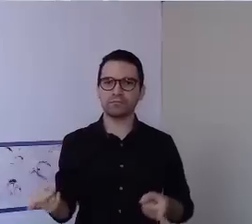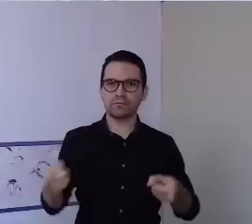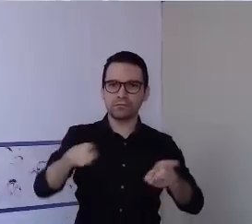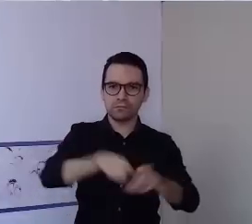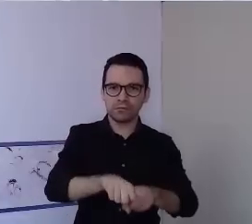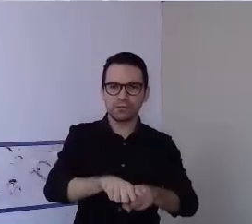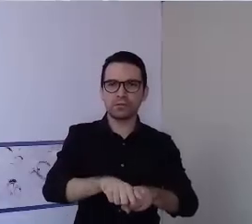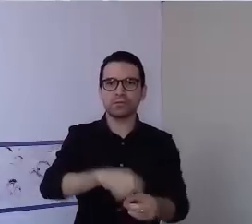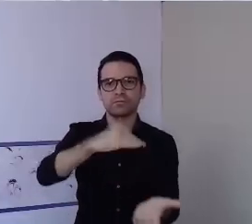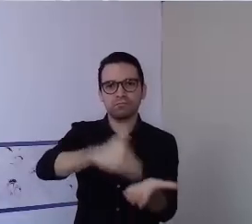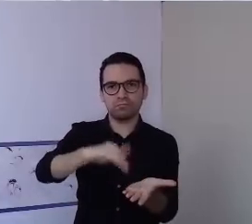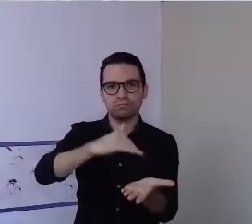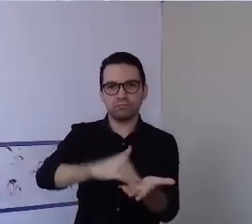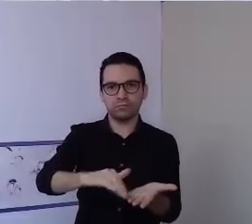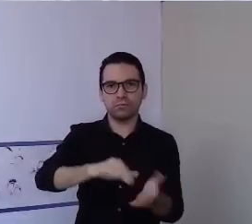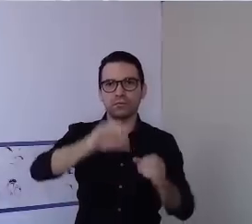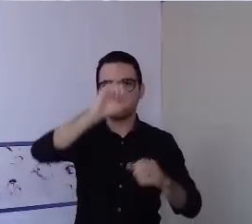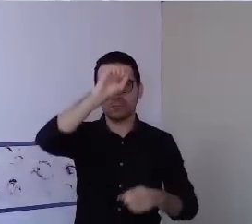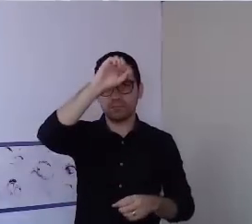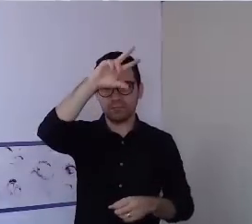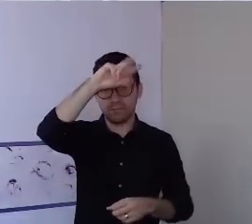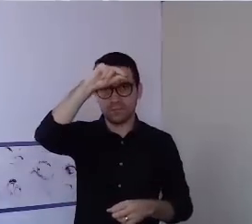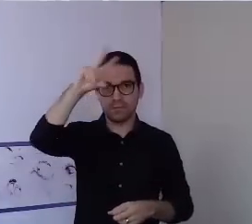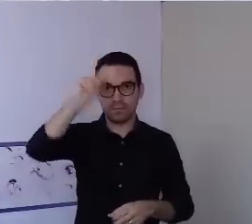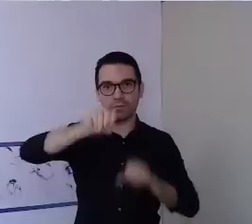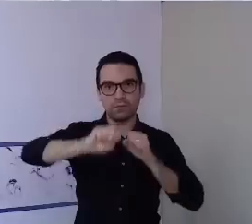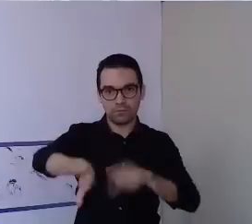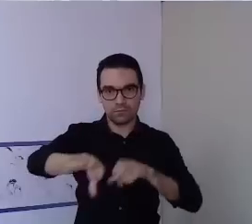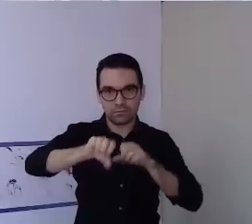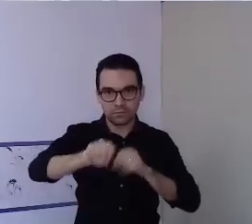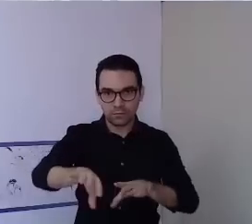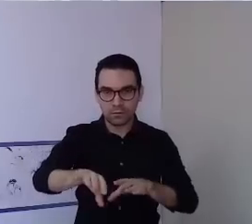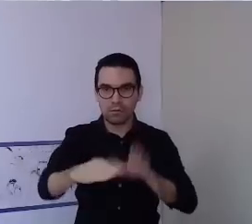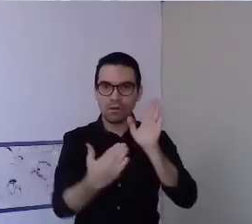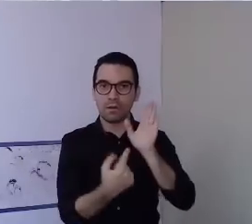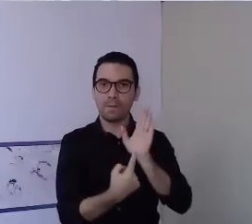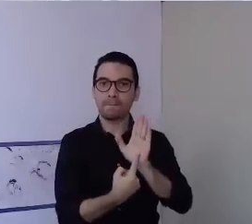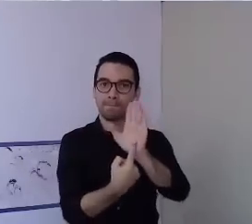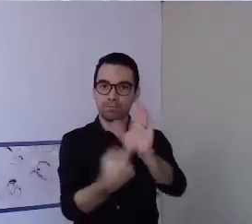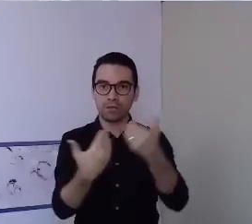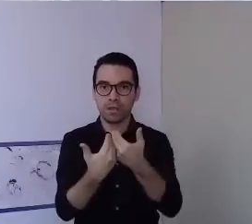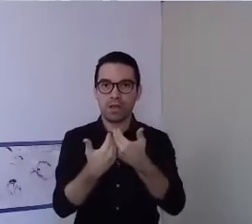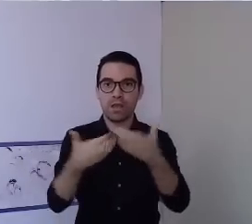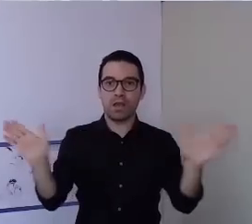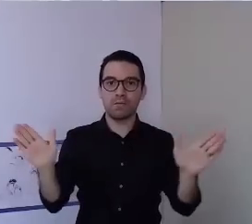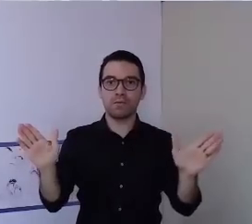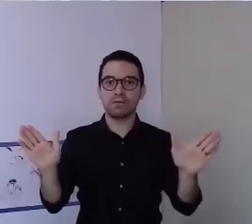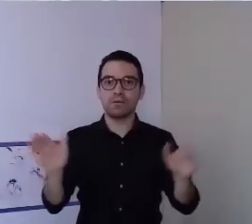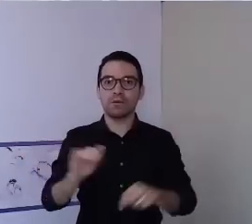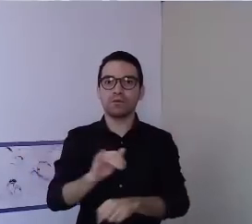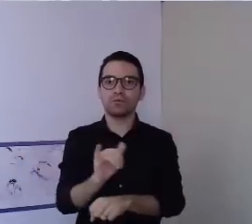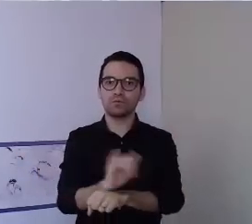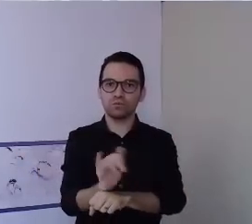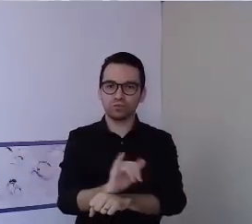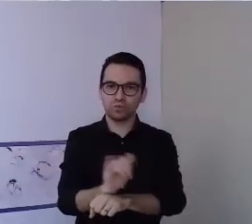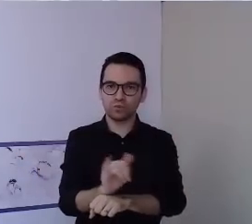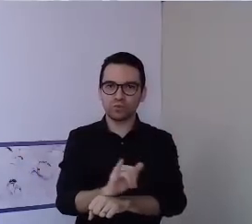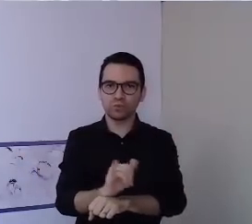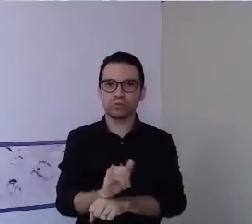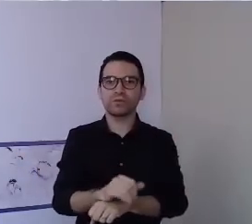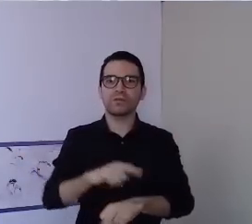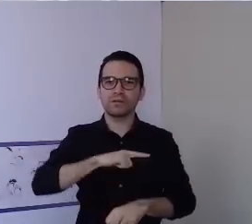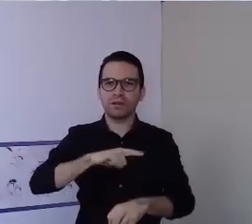da Secretaria Municipal de Educação, inaugura o canal de formação Reflexões Pedagógicas para os